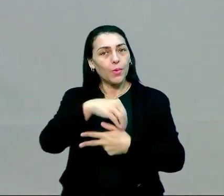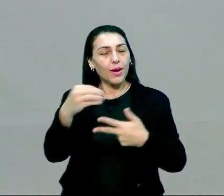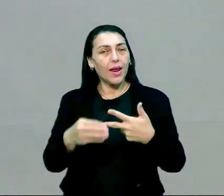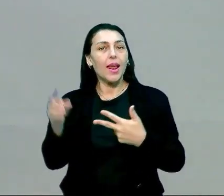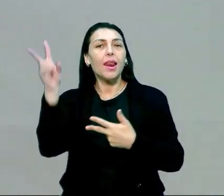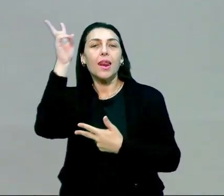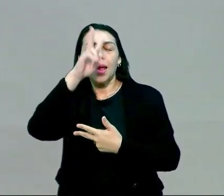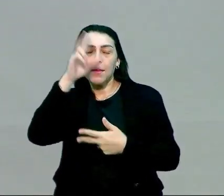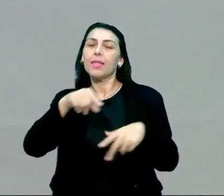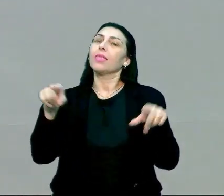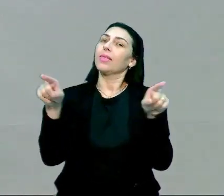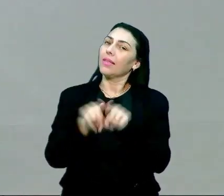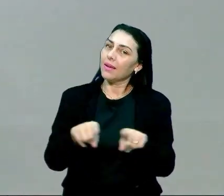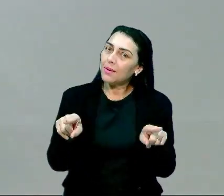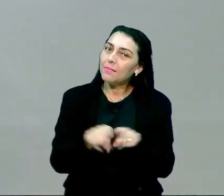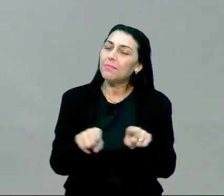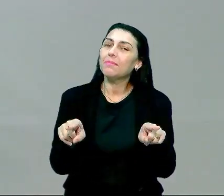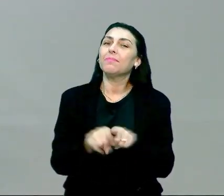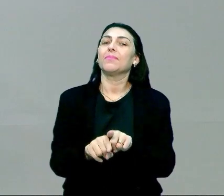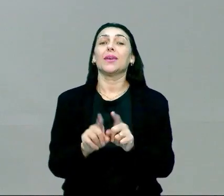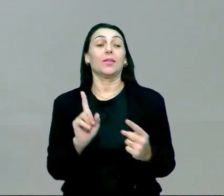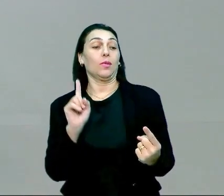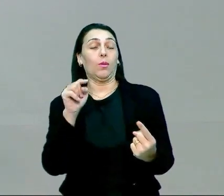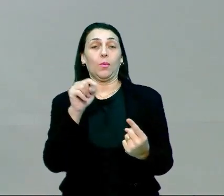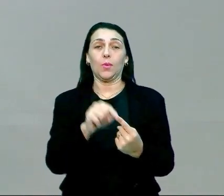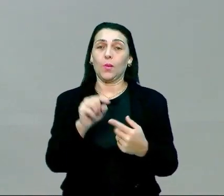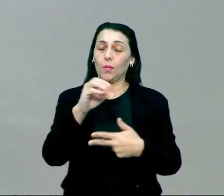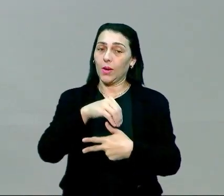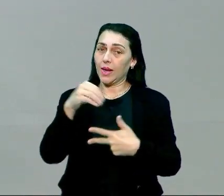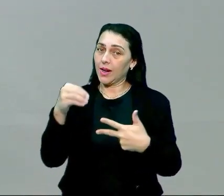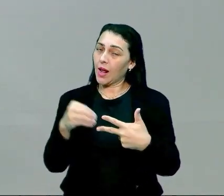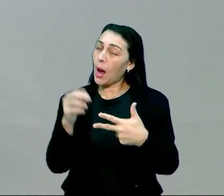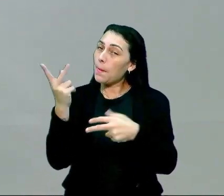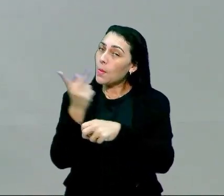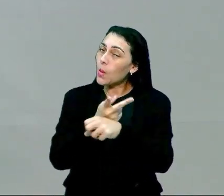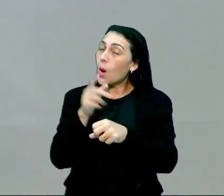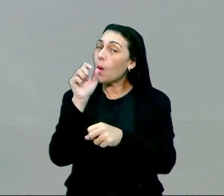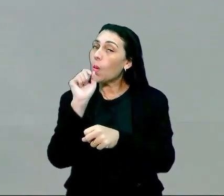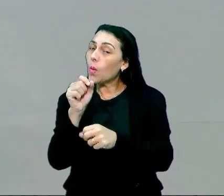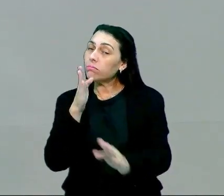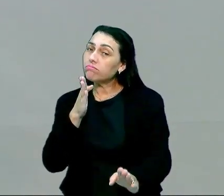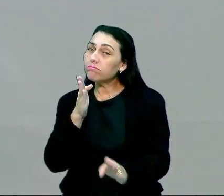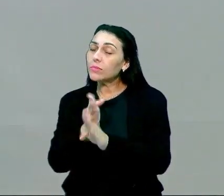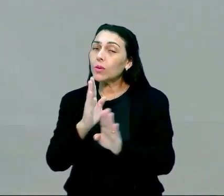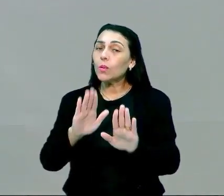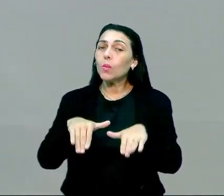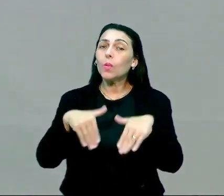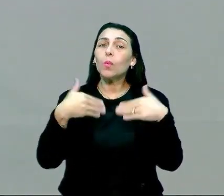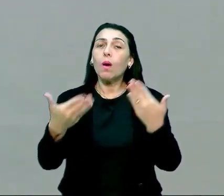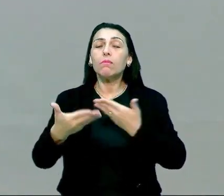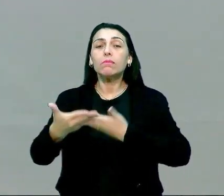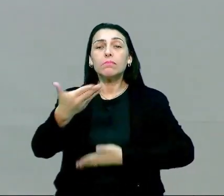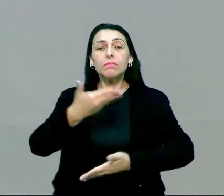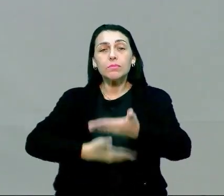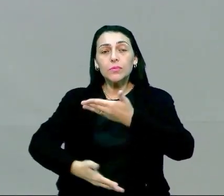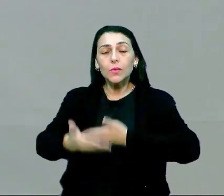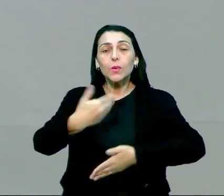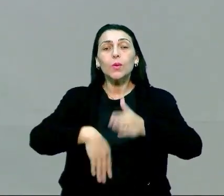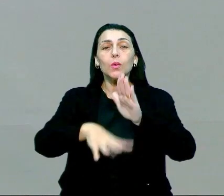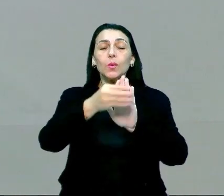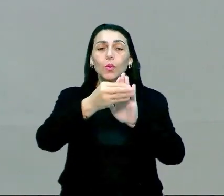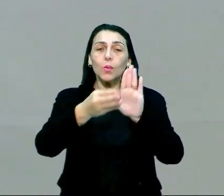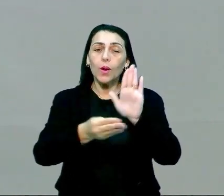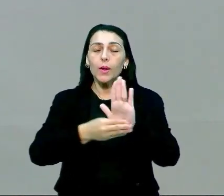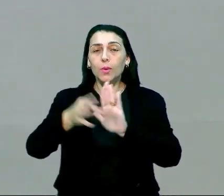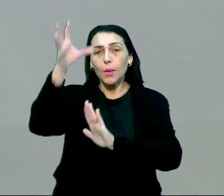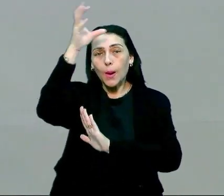lembrando também que nesse sentido o Enem vai buscar fazer o que? Identificar a correlação do conteúdo,